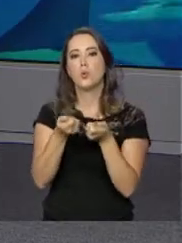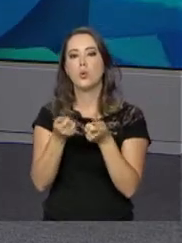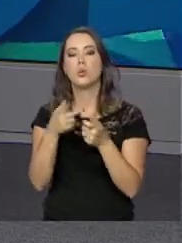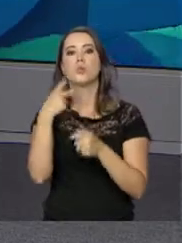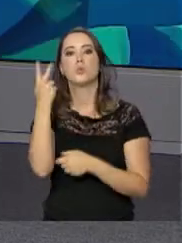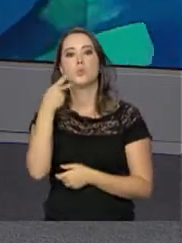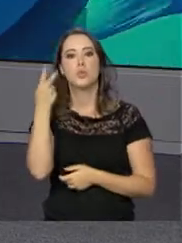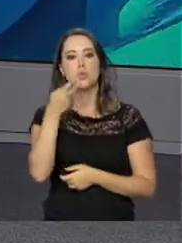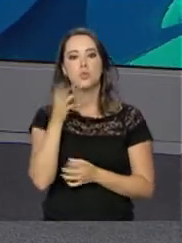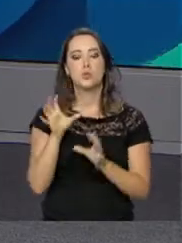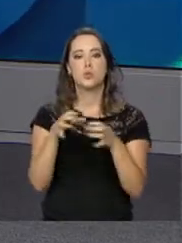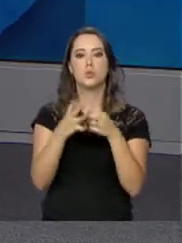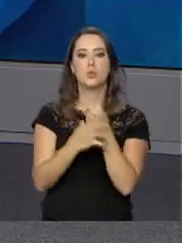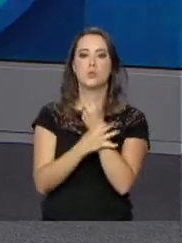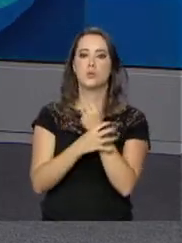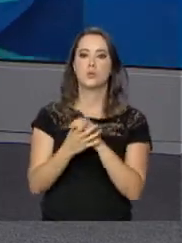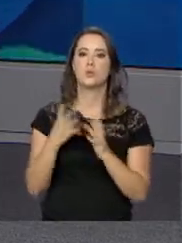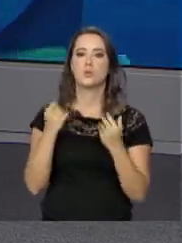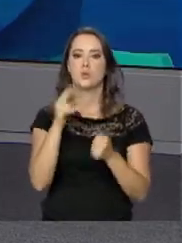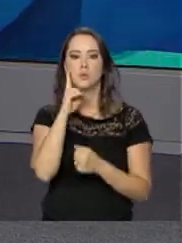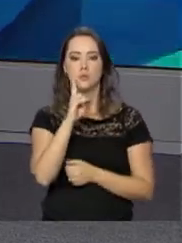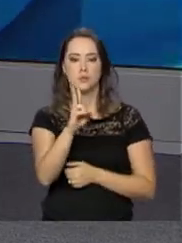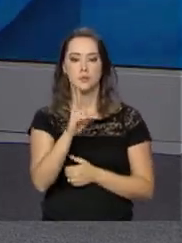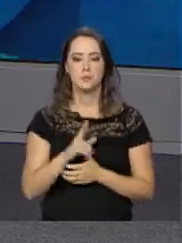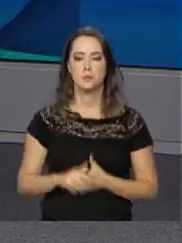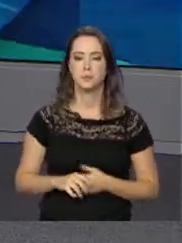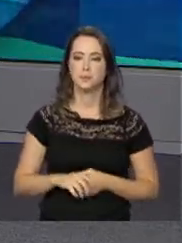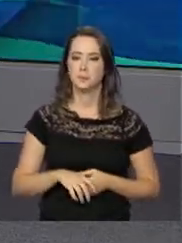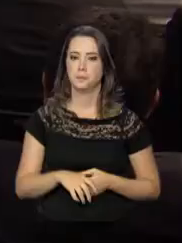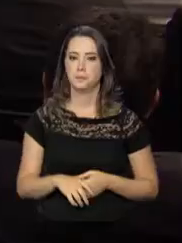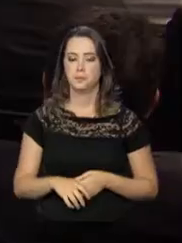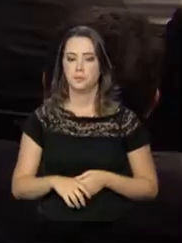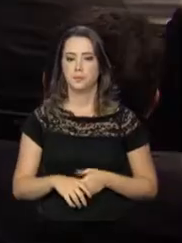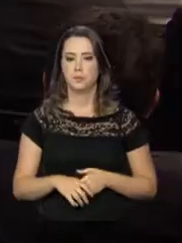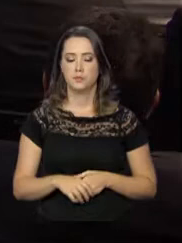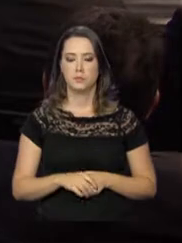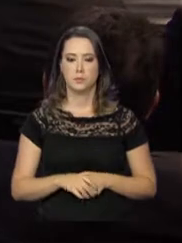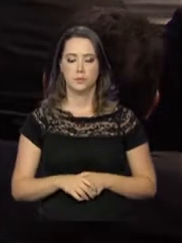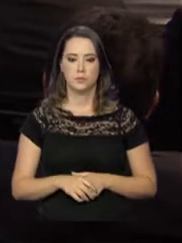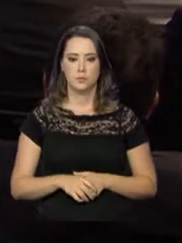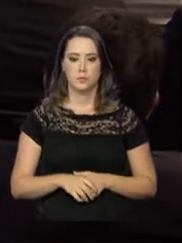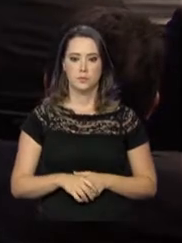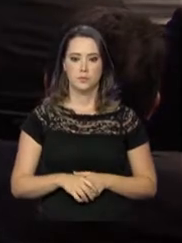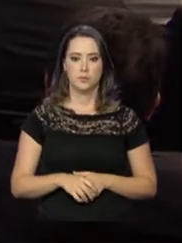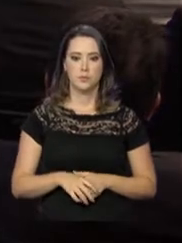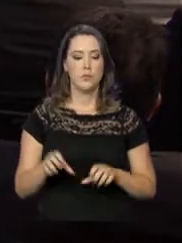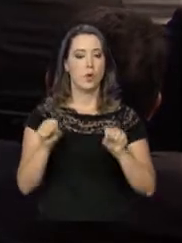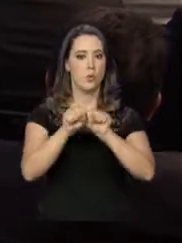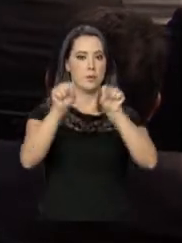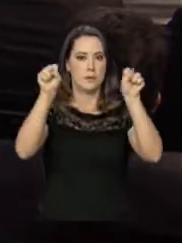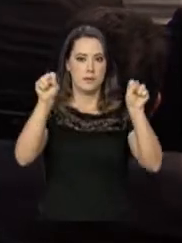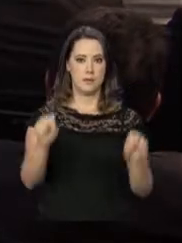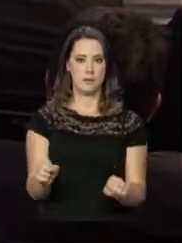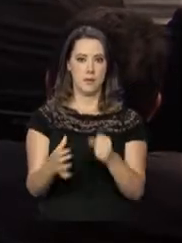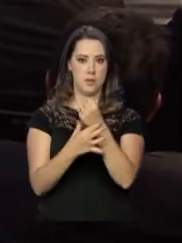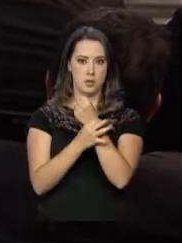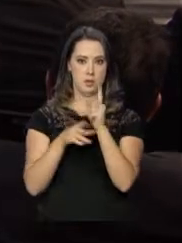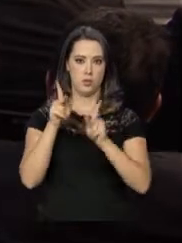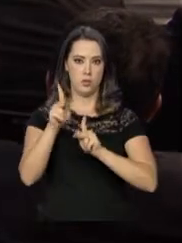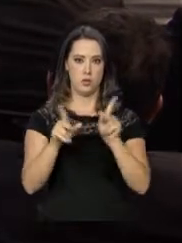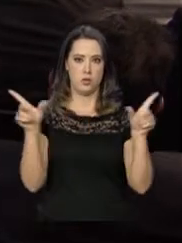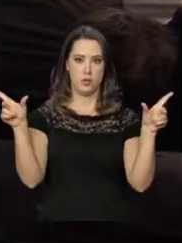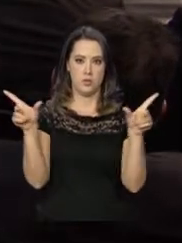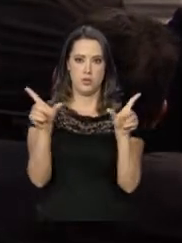políticas na área de segurança. Vamos saber mais na reportagem. O Sistema Único de Segurança Pública,